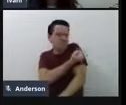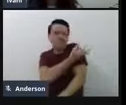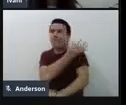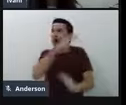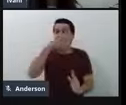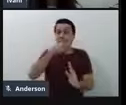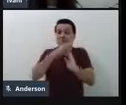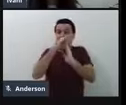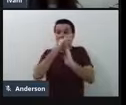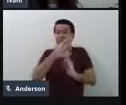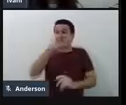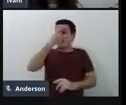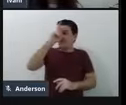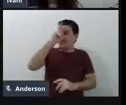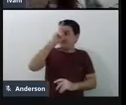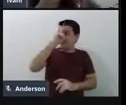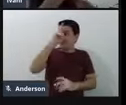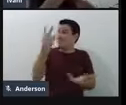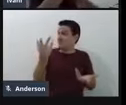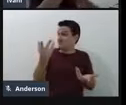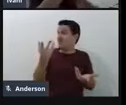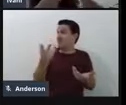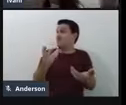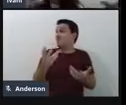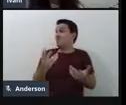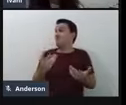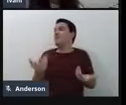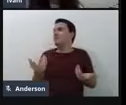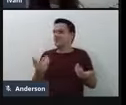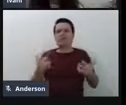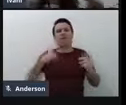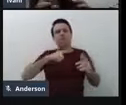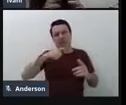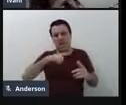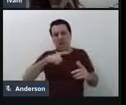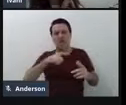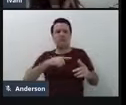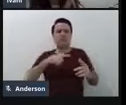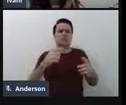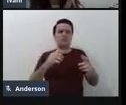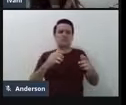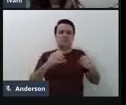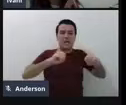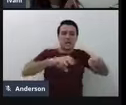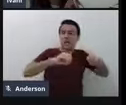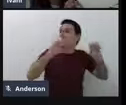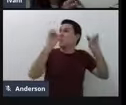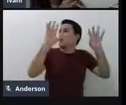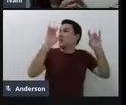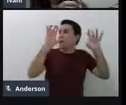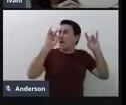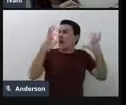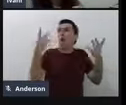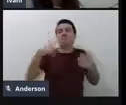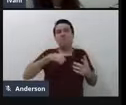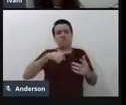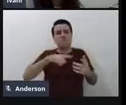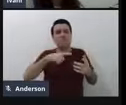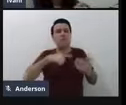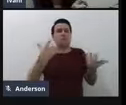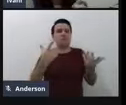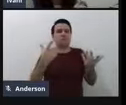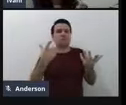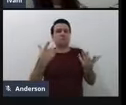médio. Então, você abrange, né, a educação especial por ela ser uma modalidade